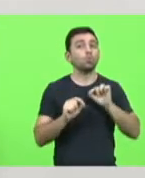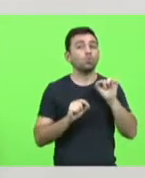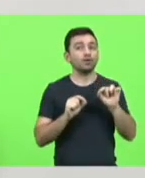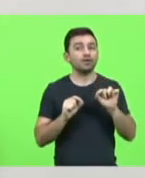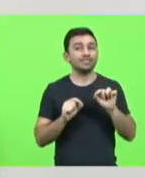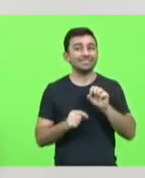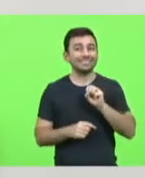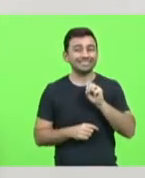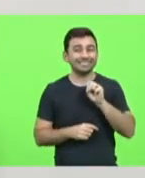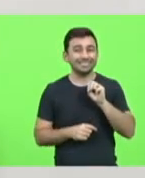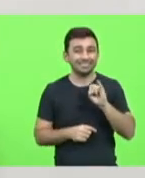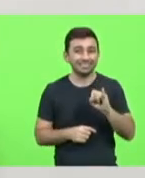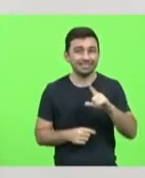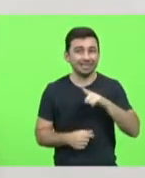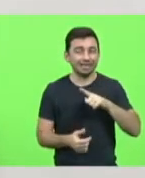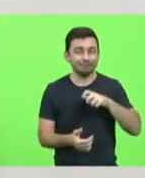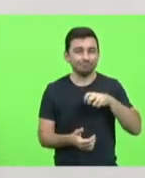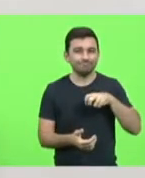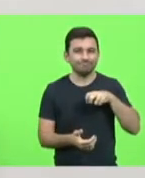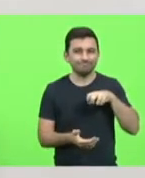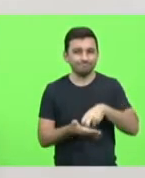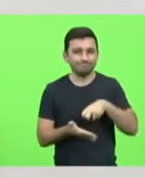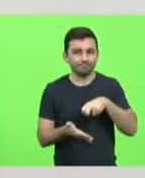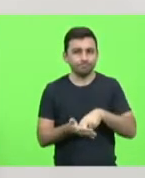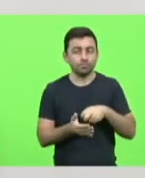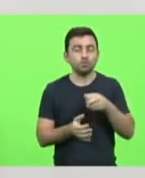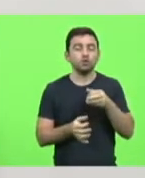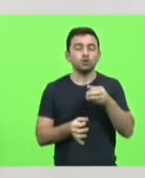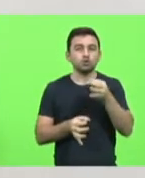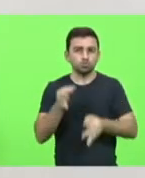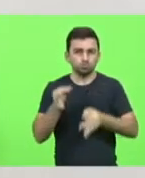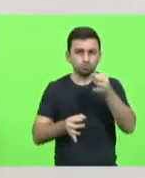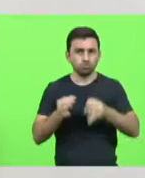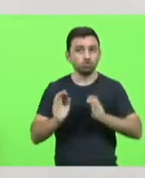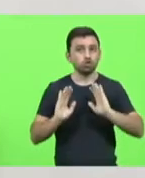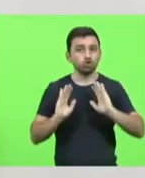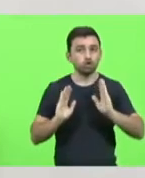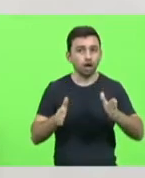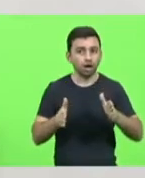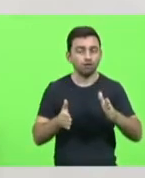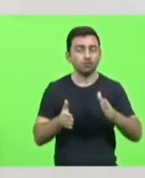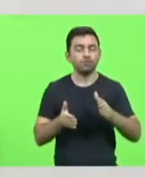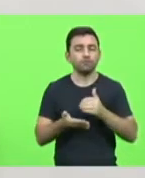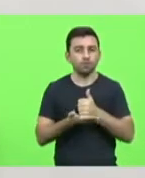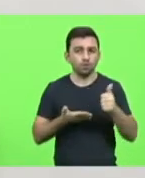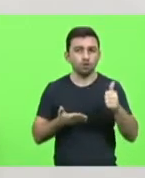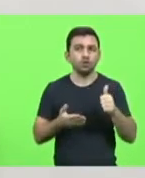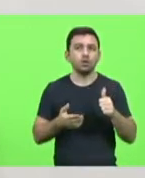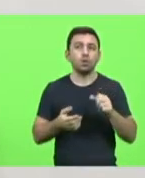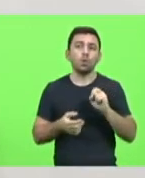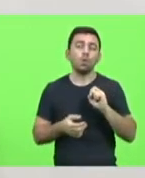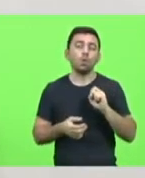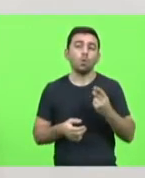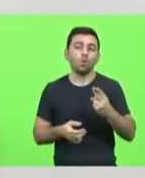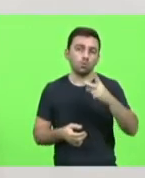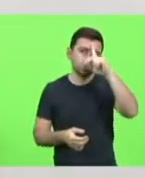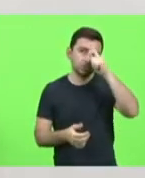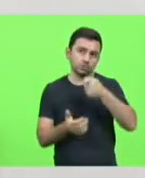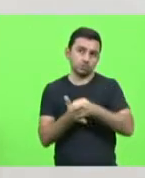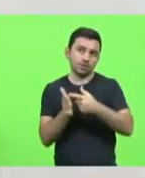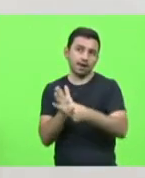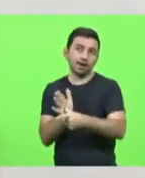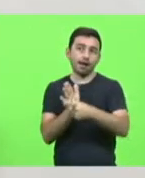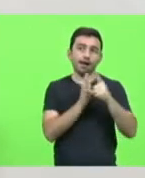de sentença judicial transitado em julgado ou de determinação legal anterior à